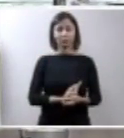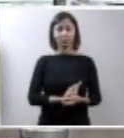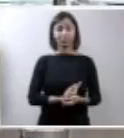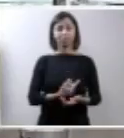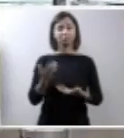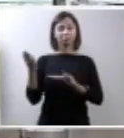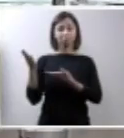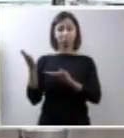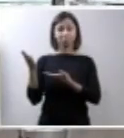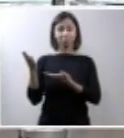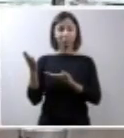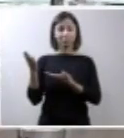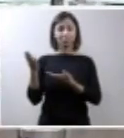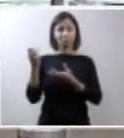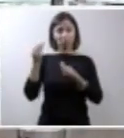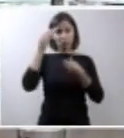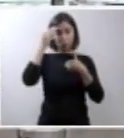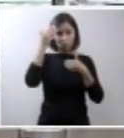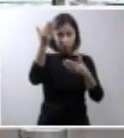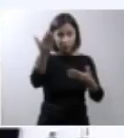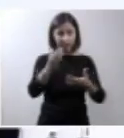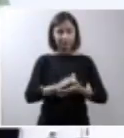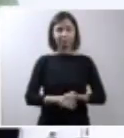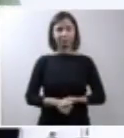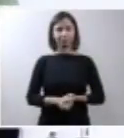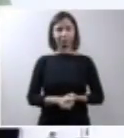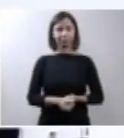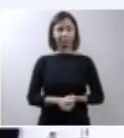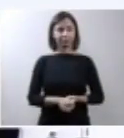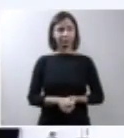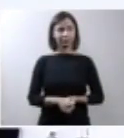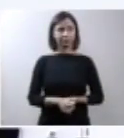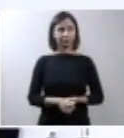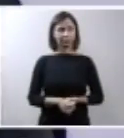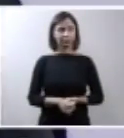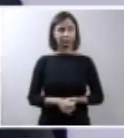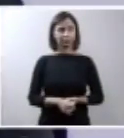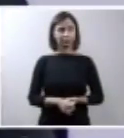de quem efetivamente passou por isso. Muito obrigado, ministro. Doutor Evandro.